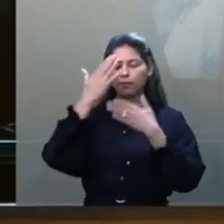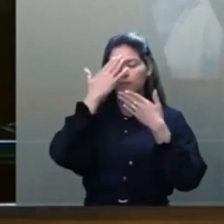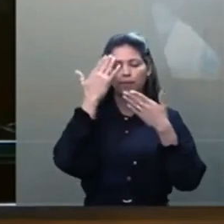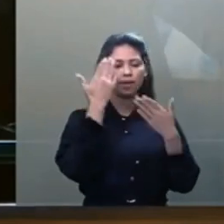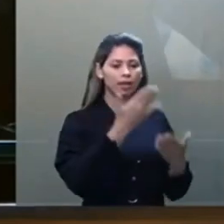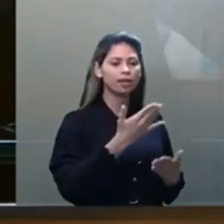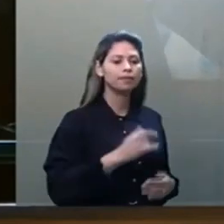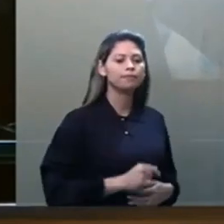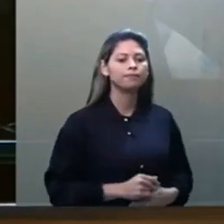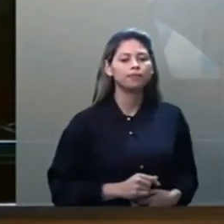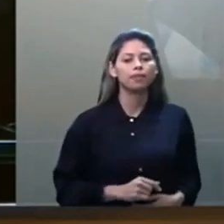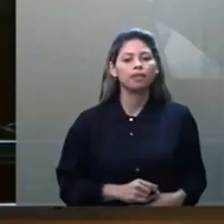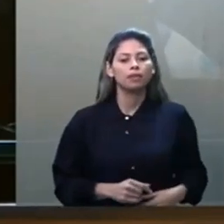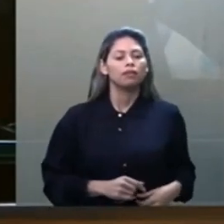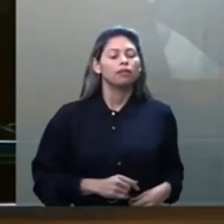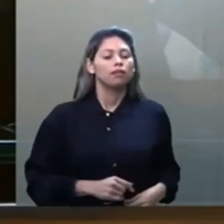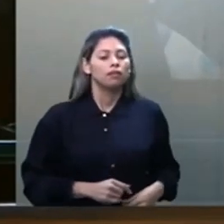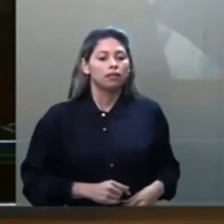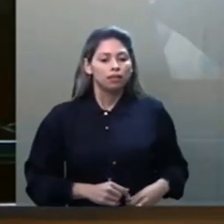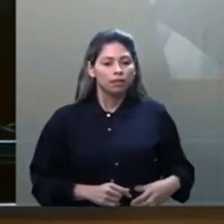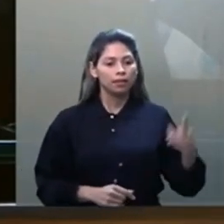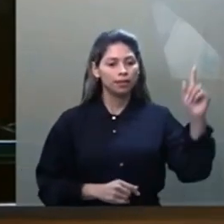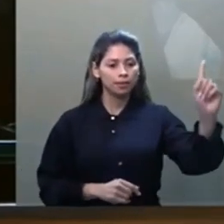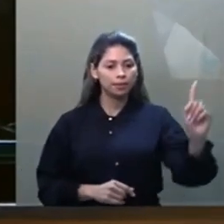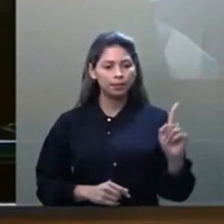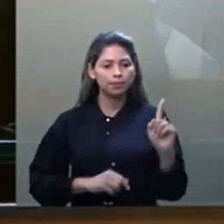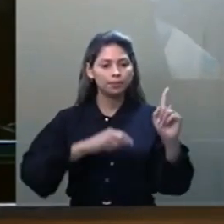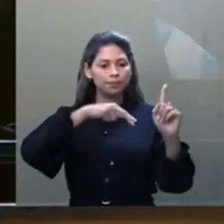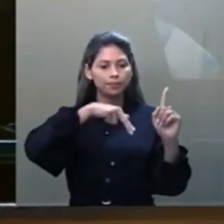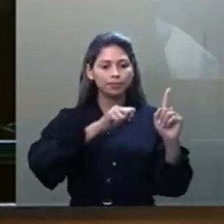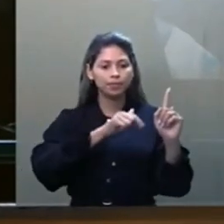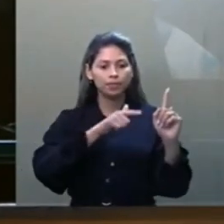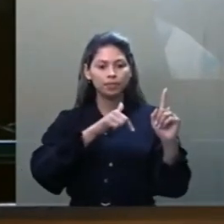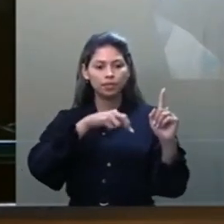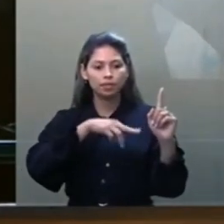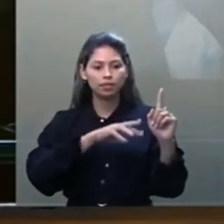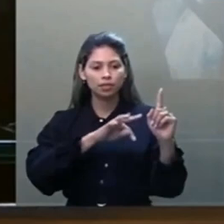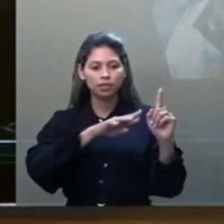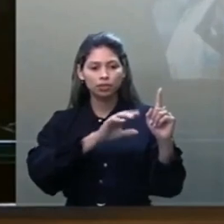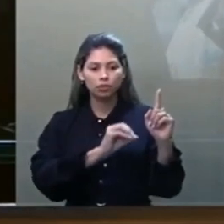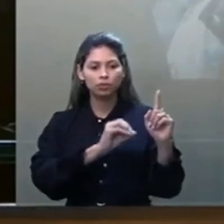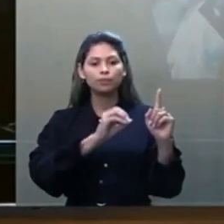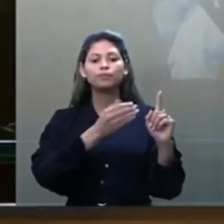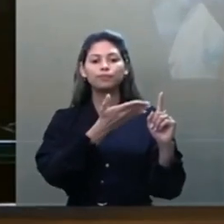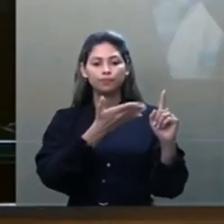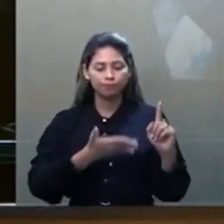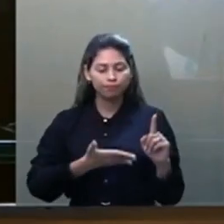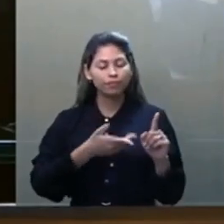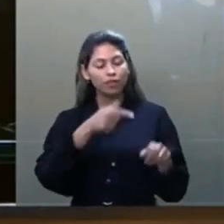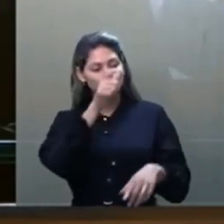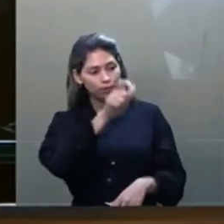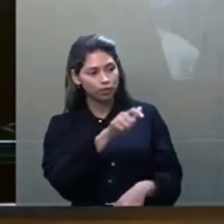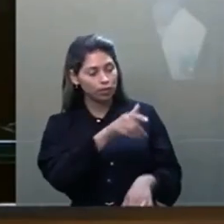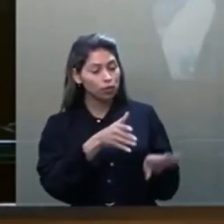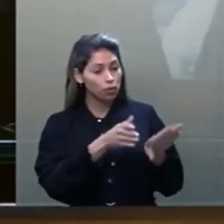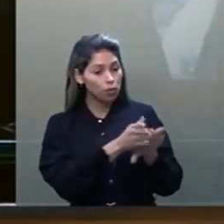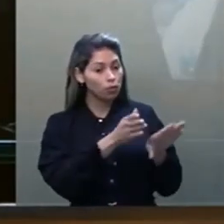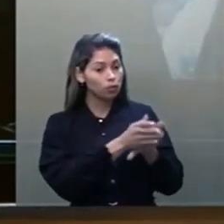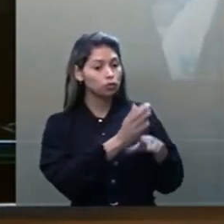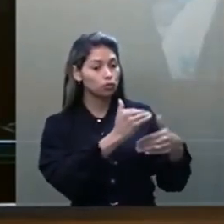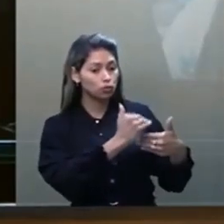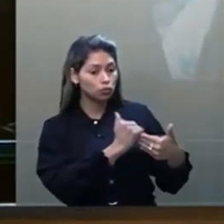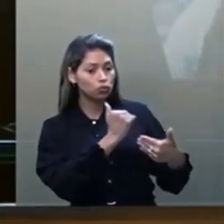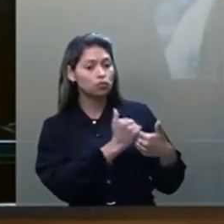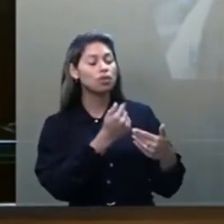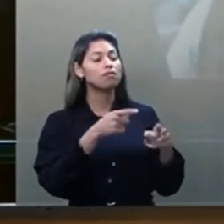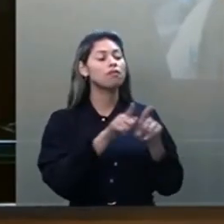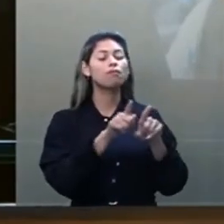Nazareno Feitosa, você que também ajudou muito com conselhos, com dados estatísticos para